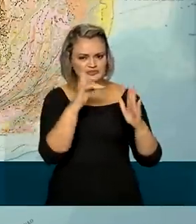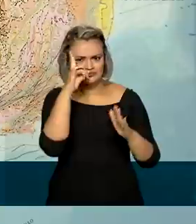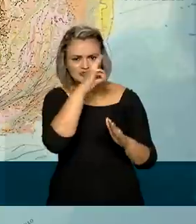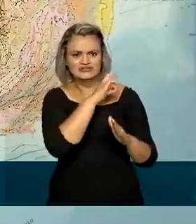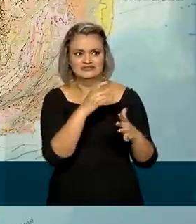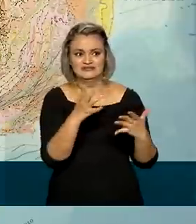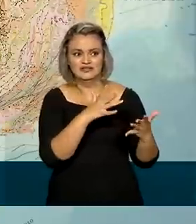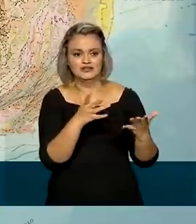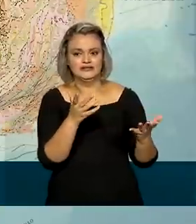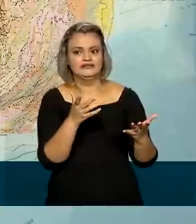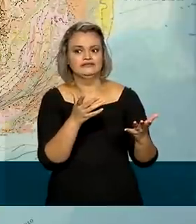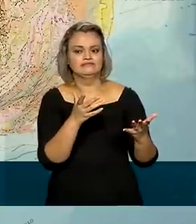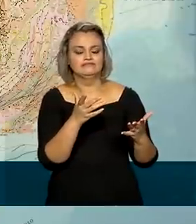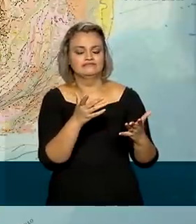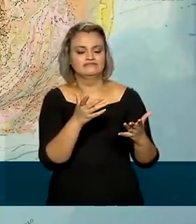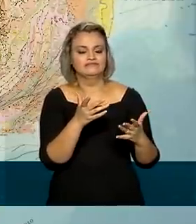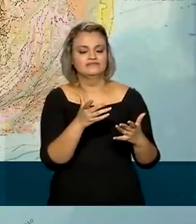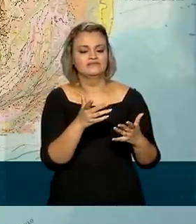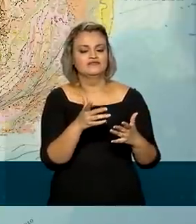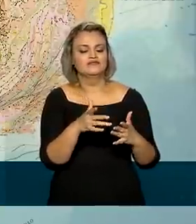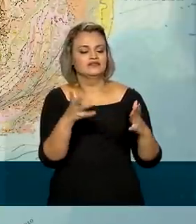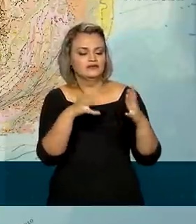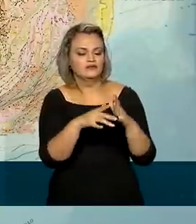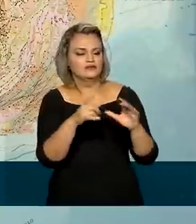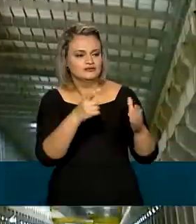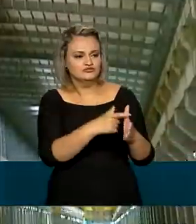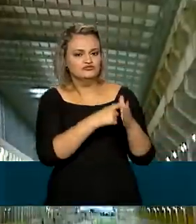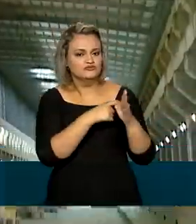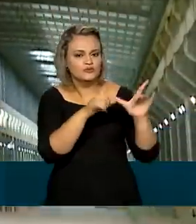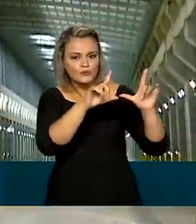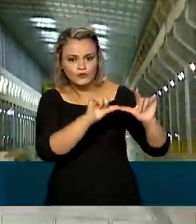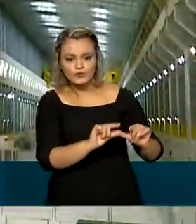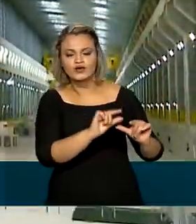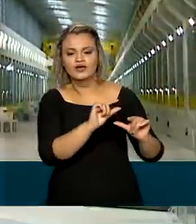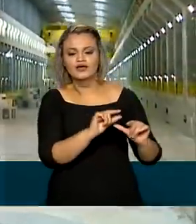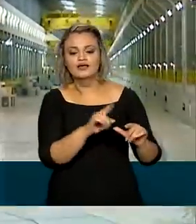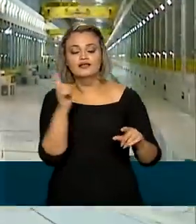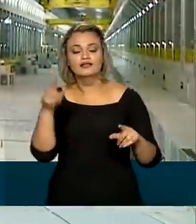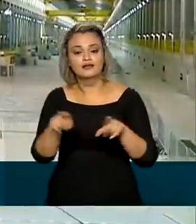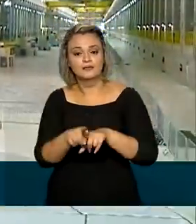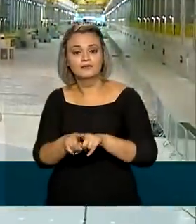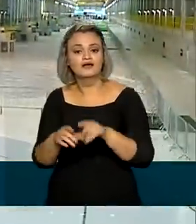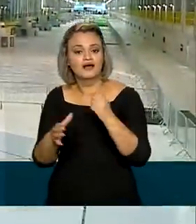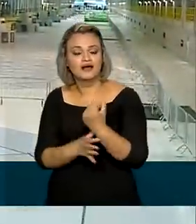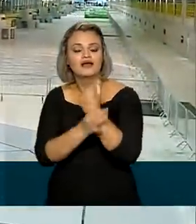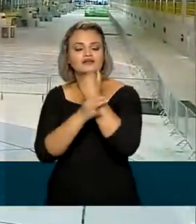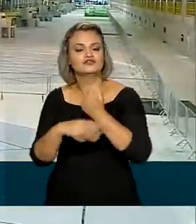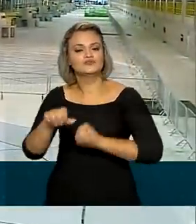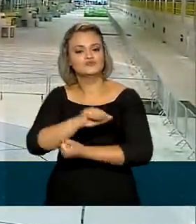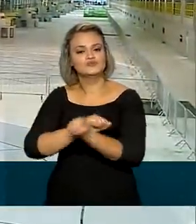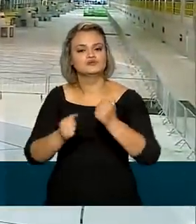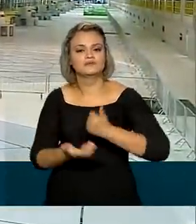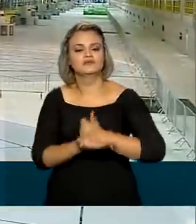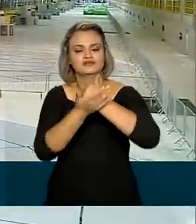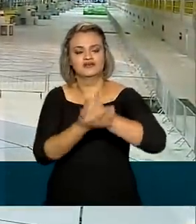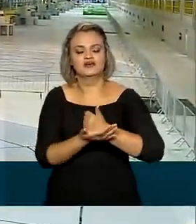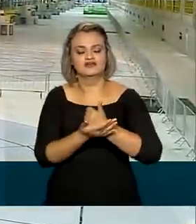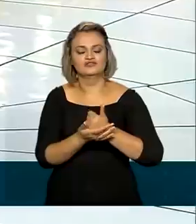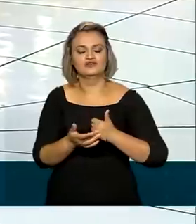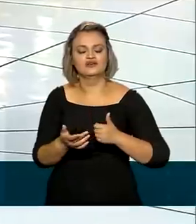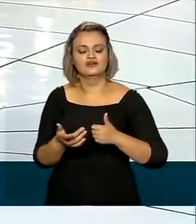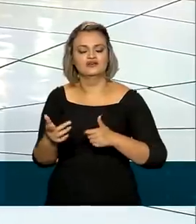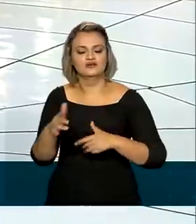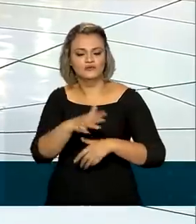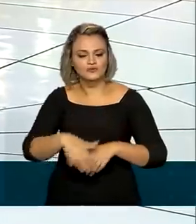foi da pandemia, diluir ao longo do tempo e também de garantir a sustentabilidade financeira